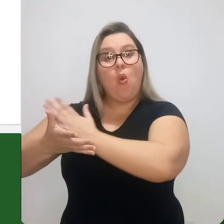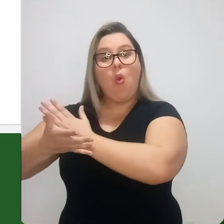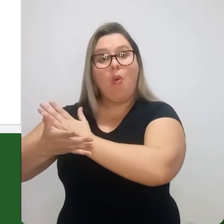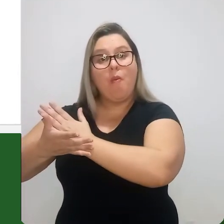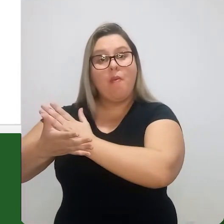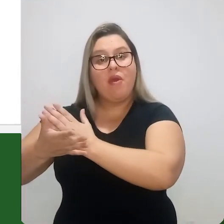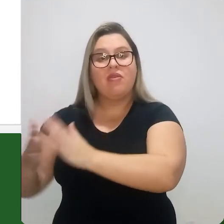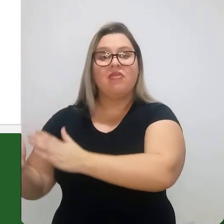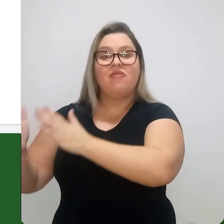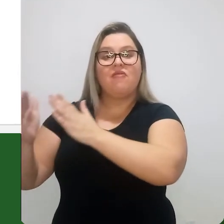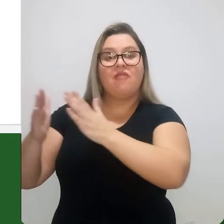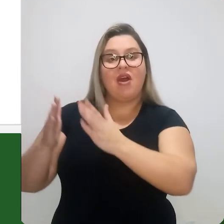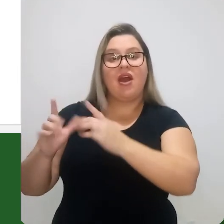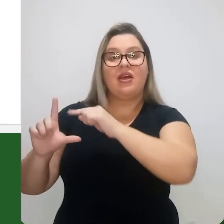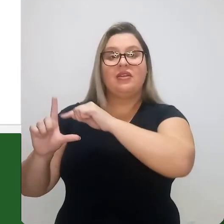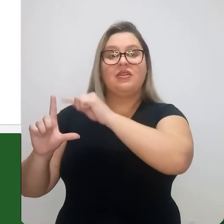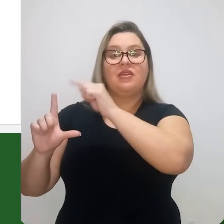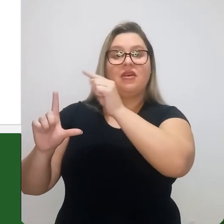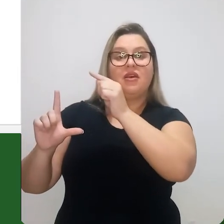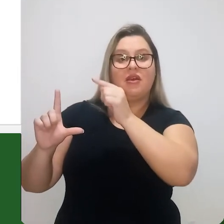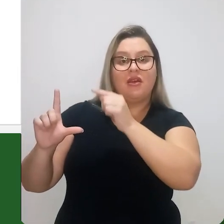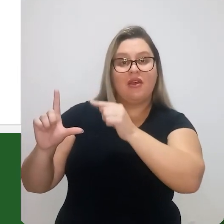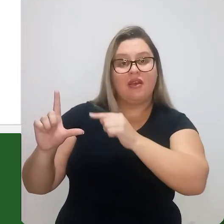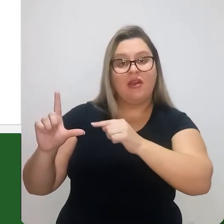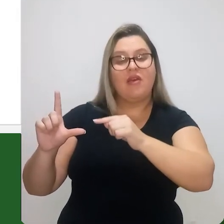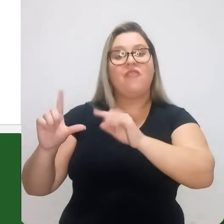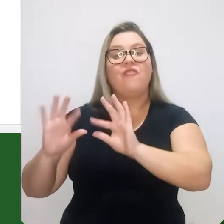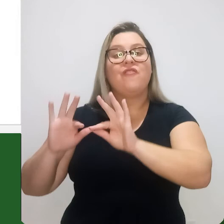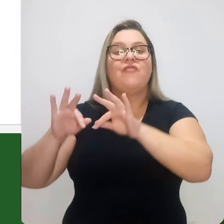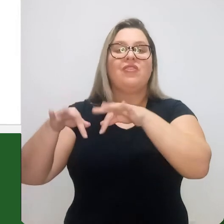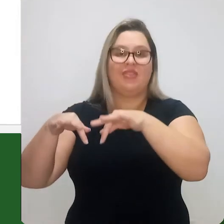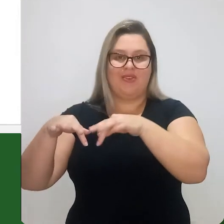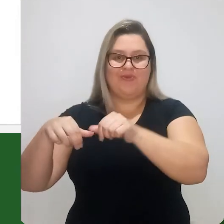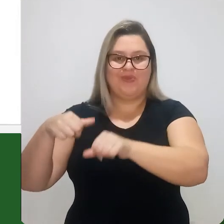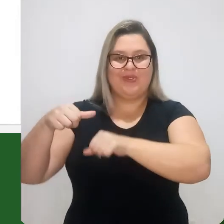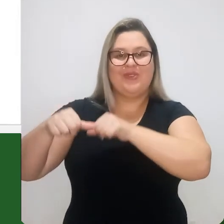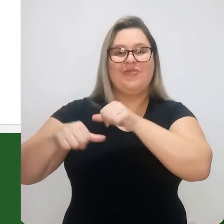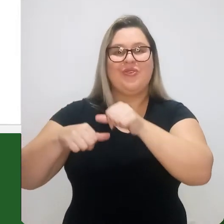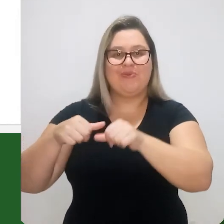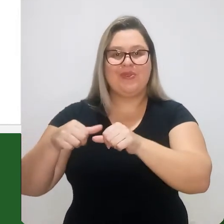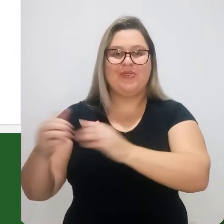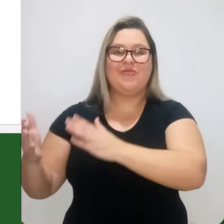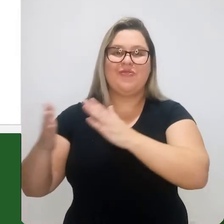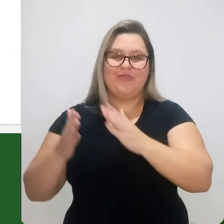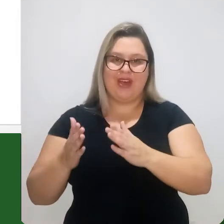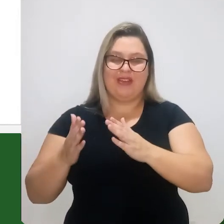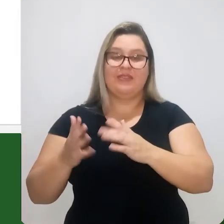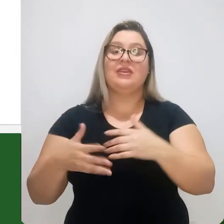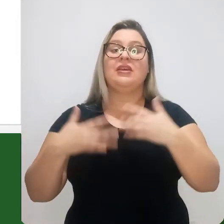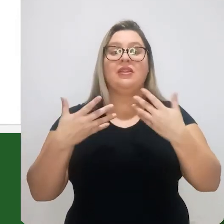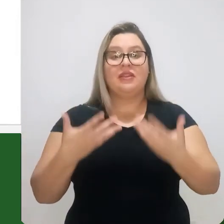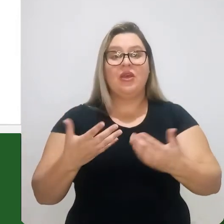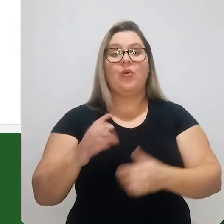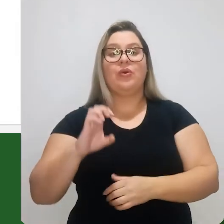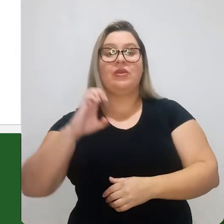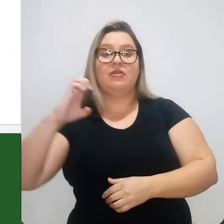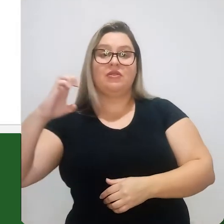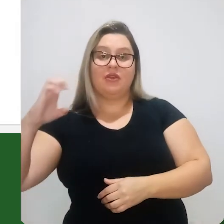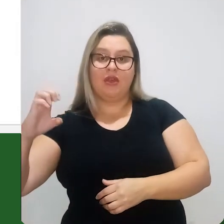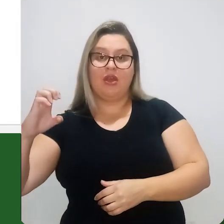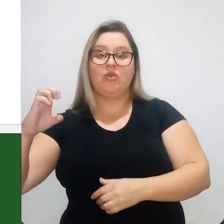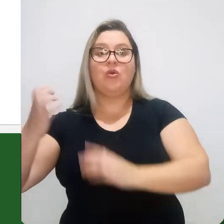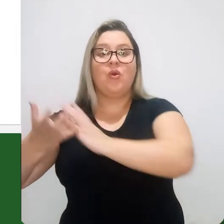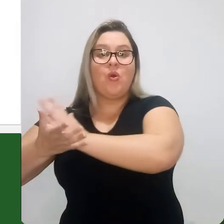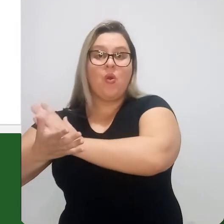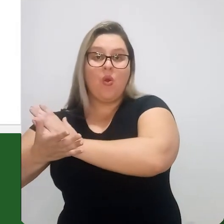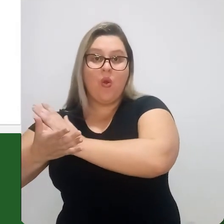a curva de início de transformação de fase e a curva final de transformação de fase. Então, do lado esquerdo